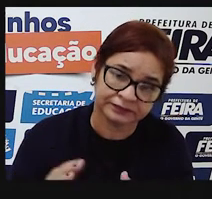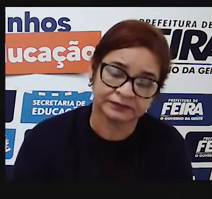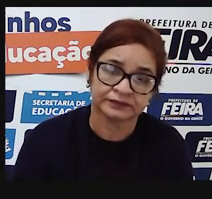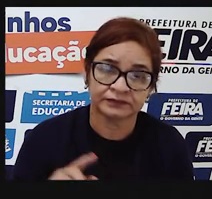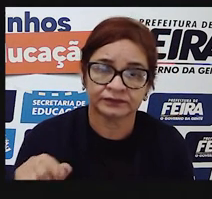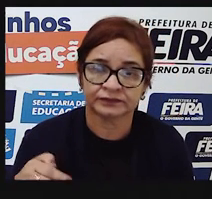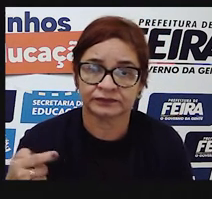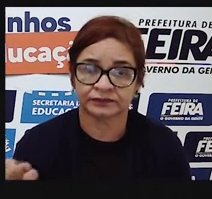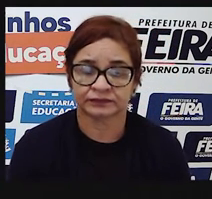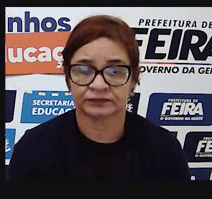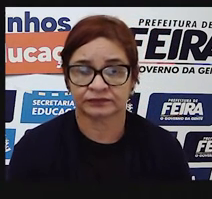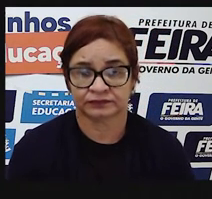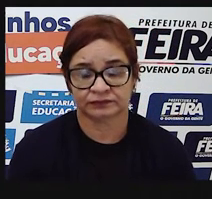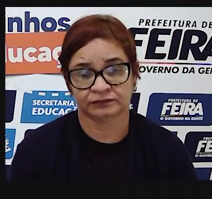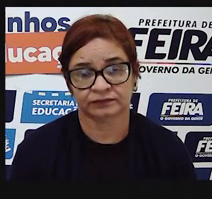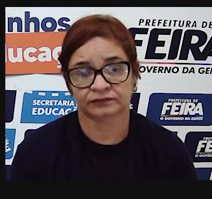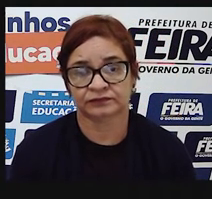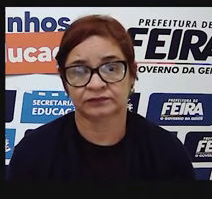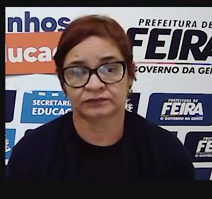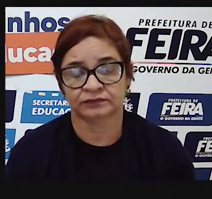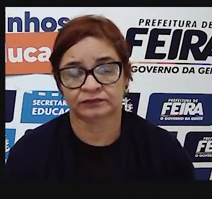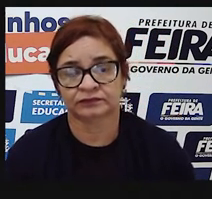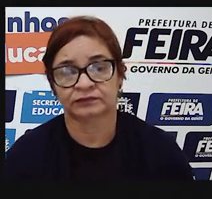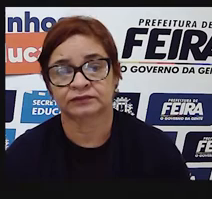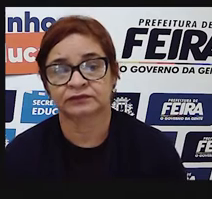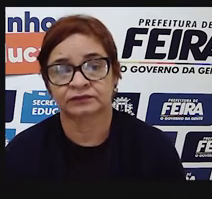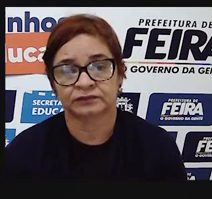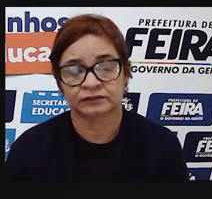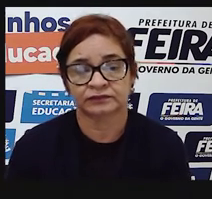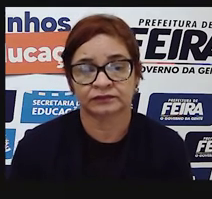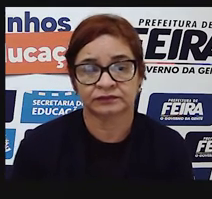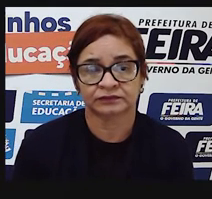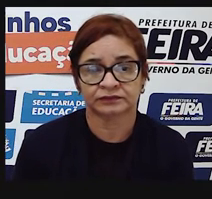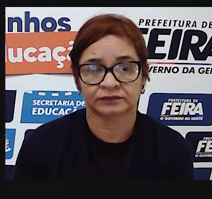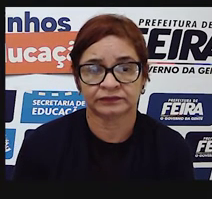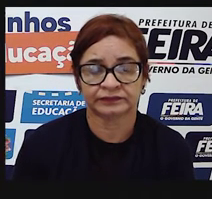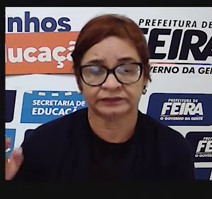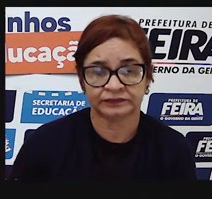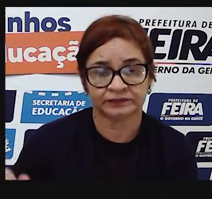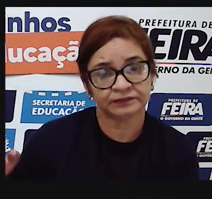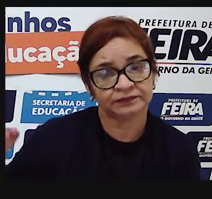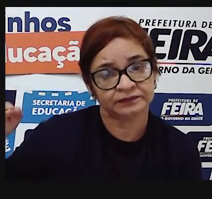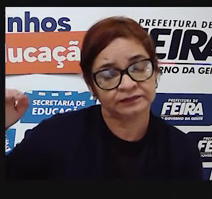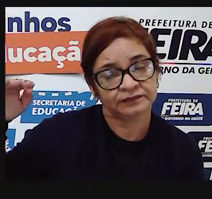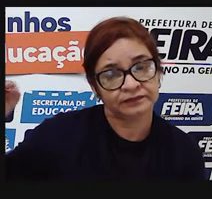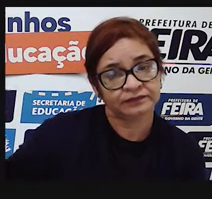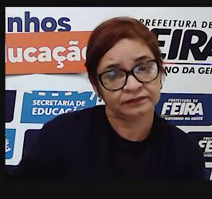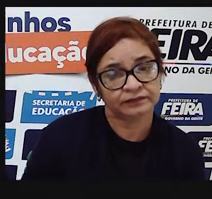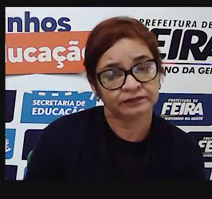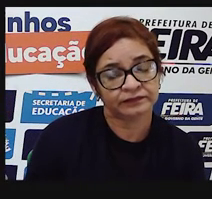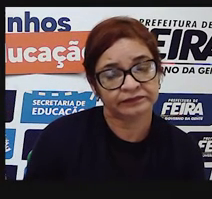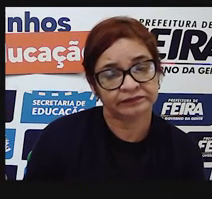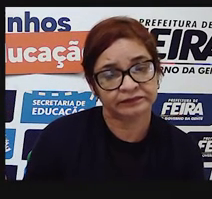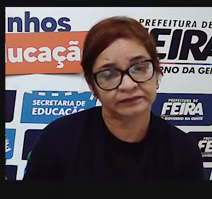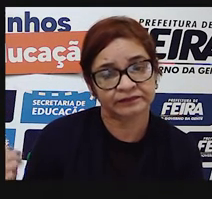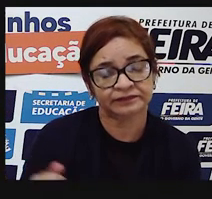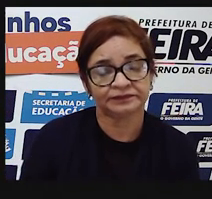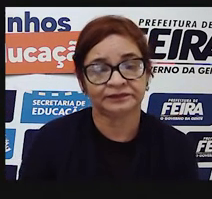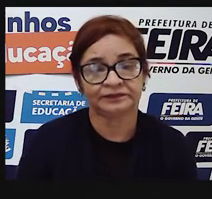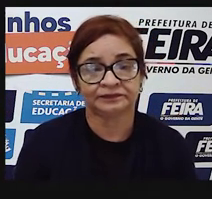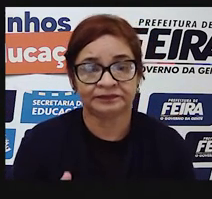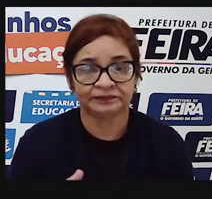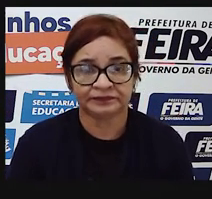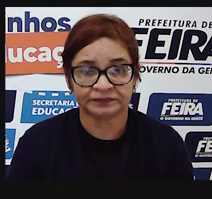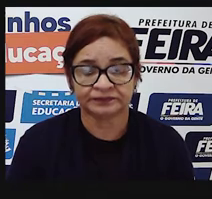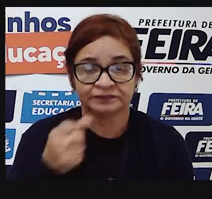aí um rapaz mais jovem, a criança já cresceu, já se tornou um jovem e já está se inserindo